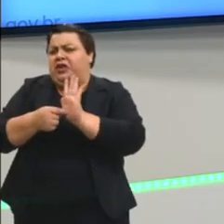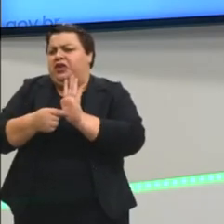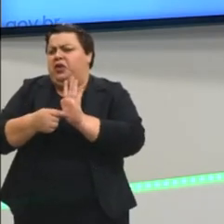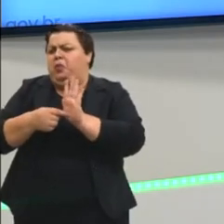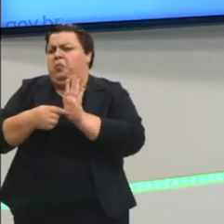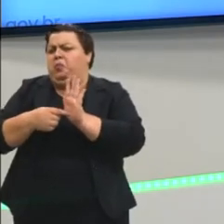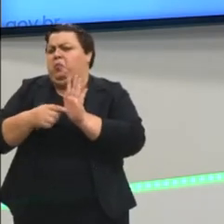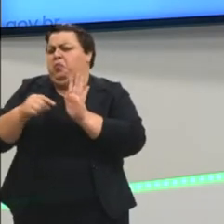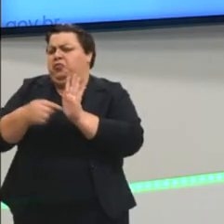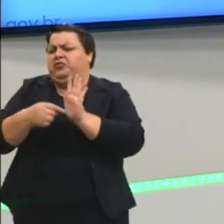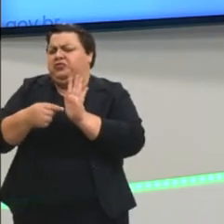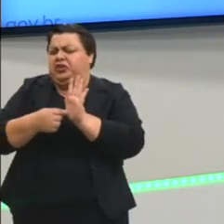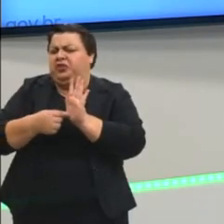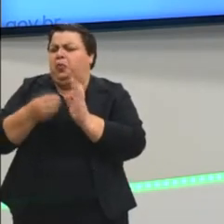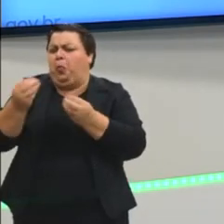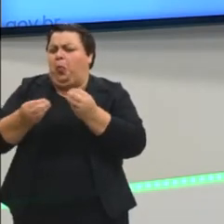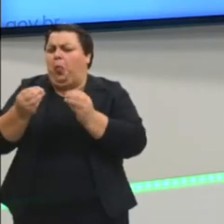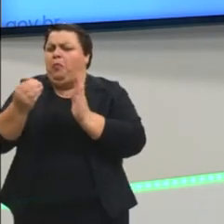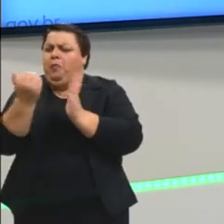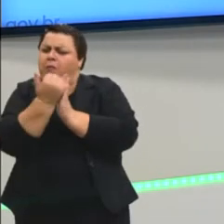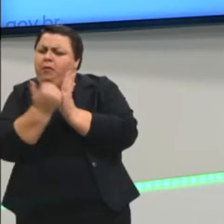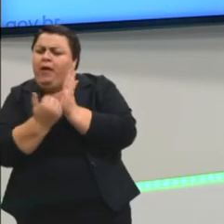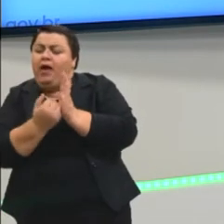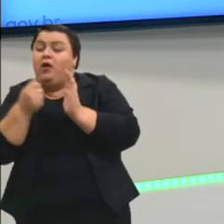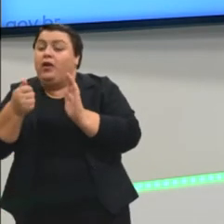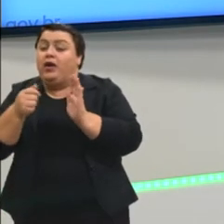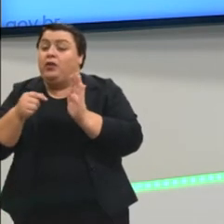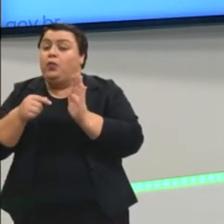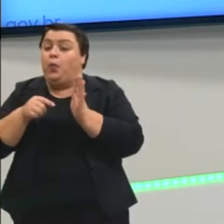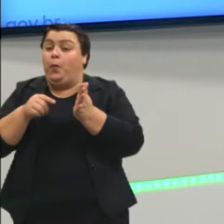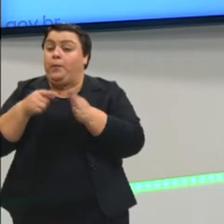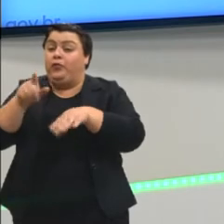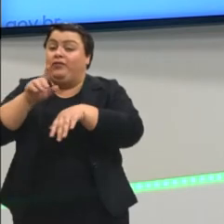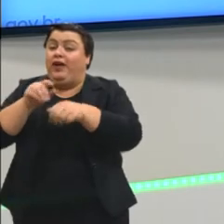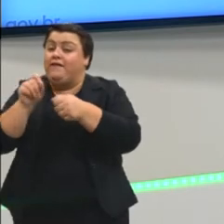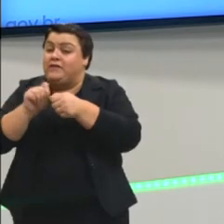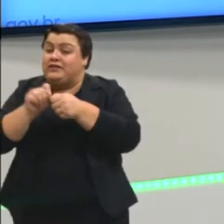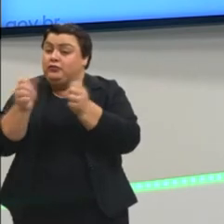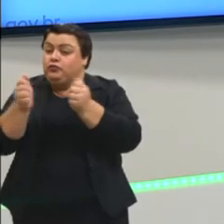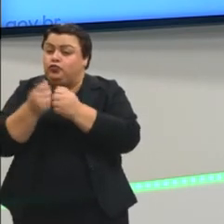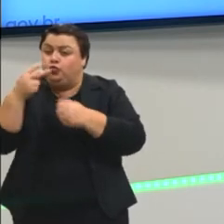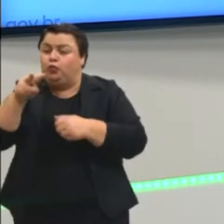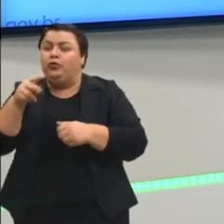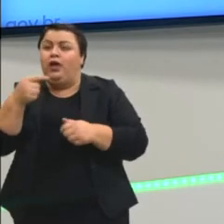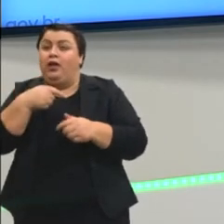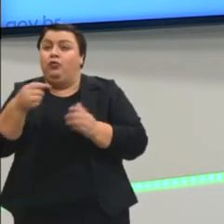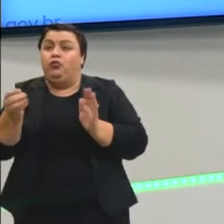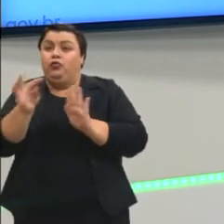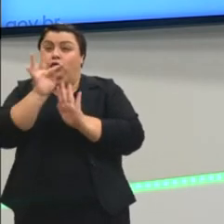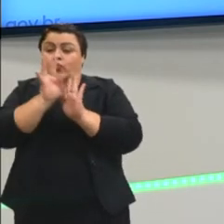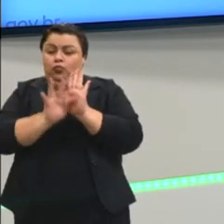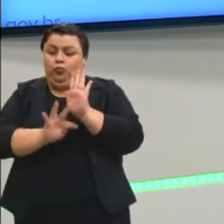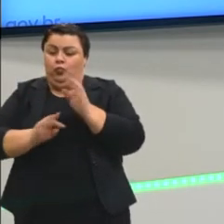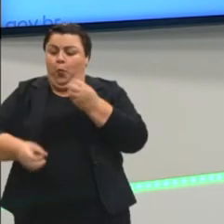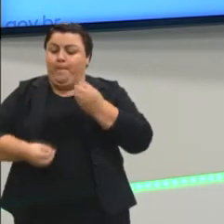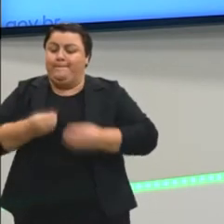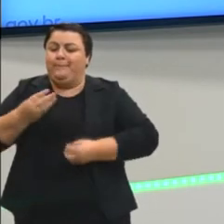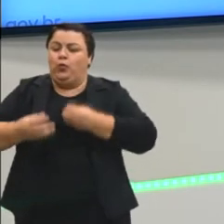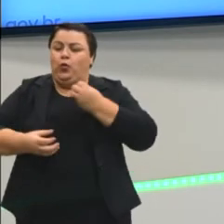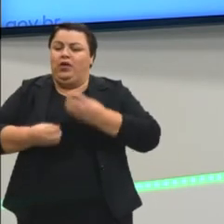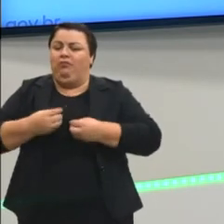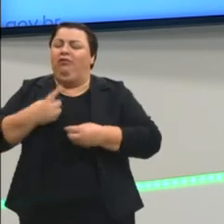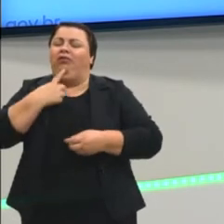para vocês, eu quero mostrar na prática como isso funciona. E daí eu trouxe um texto, um poema que eu gosto